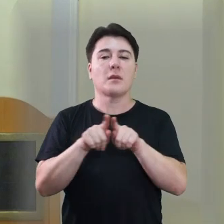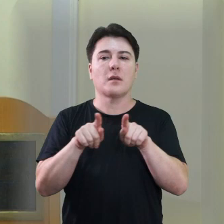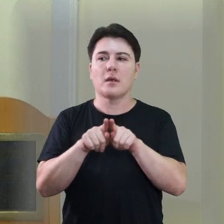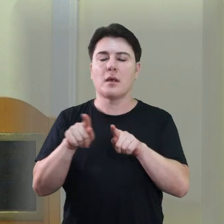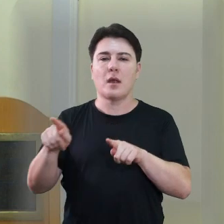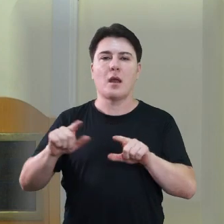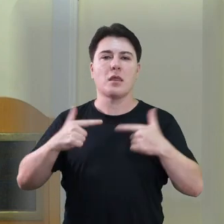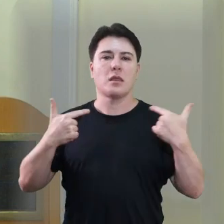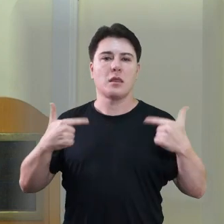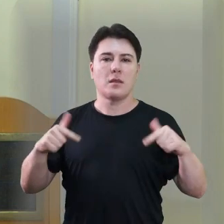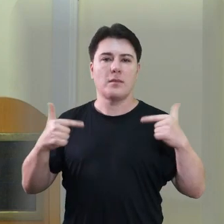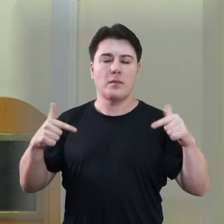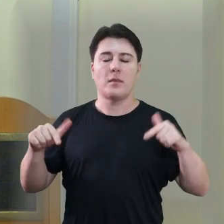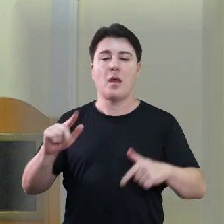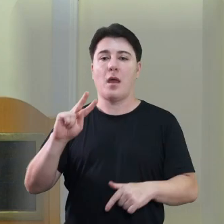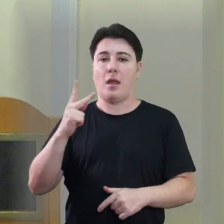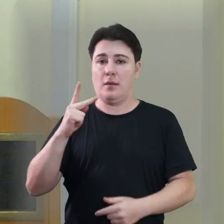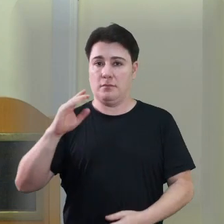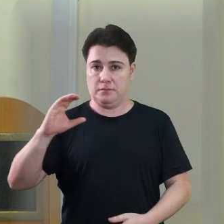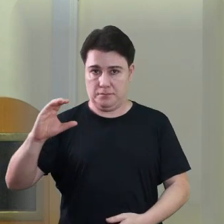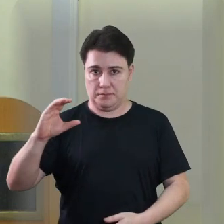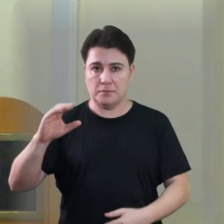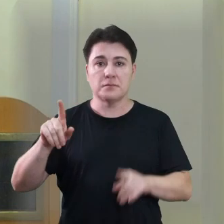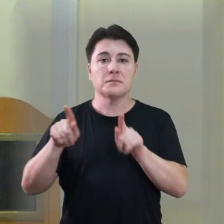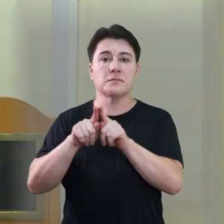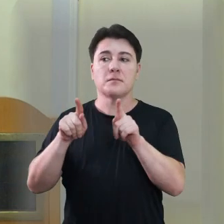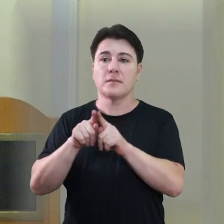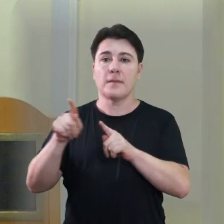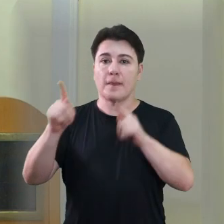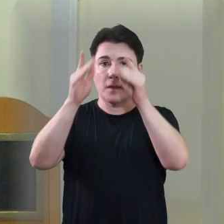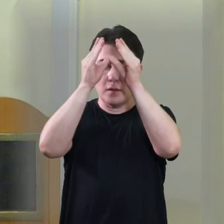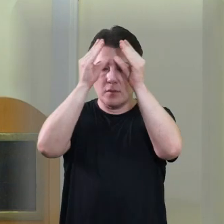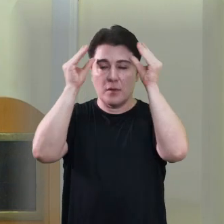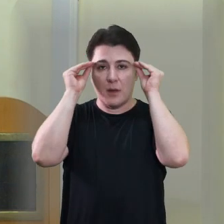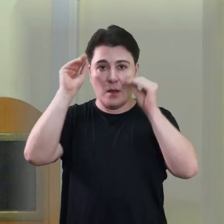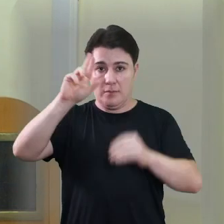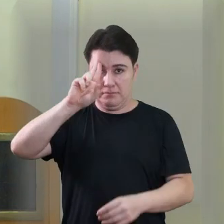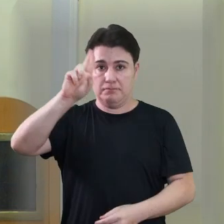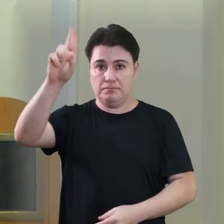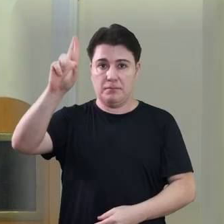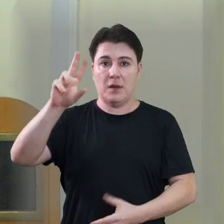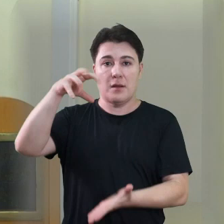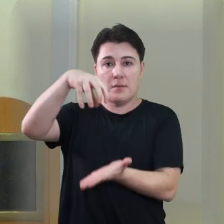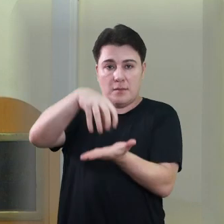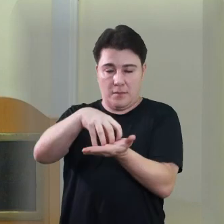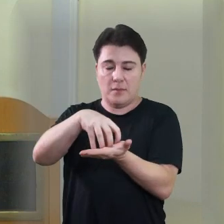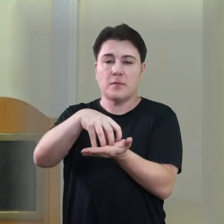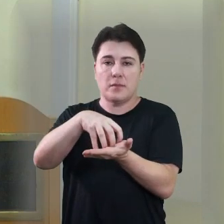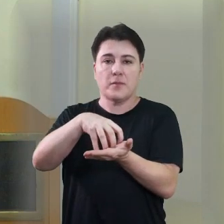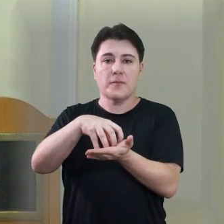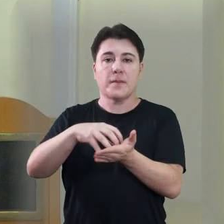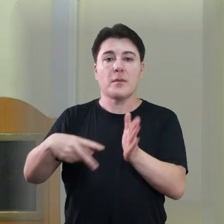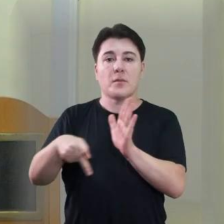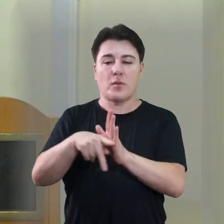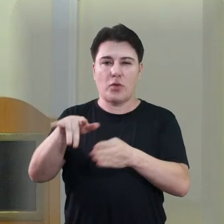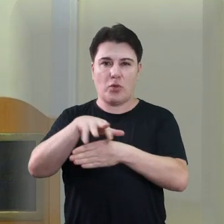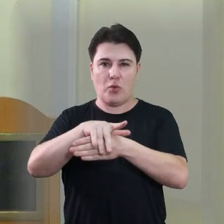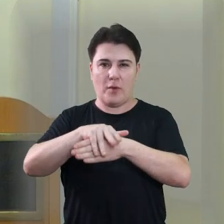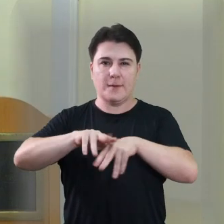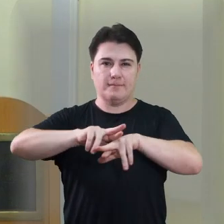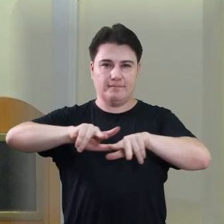Em seguida, passou a trabalhar no Hospital das Clínicas, chegando a ser enfermeira-chefe do Departamento das Doenças